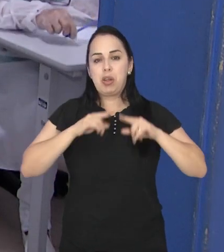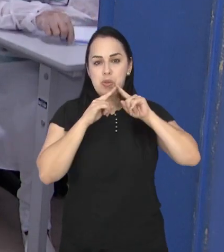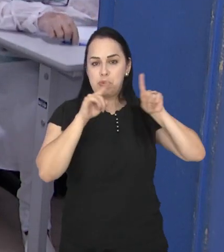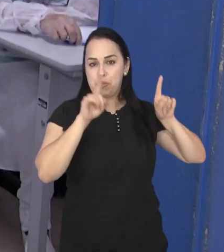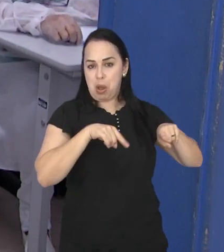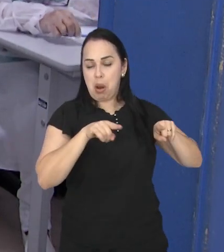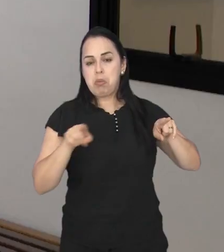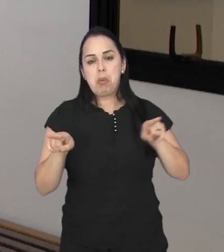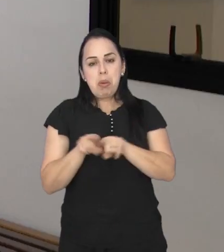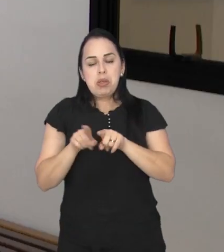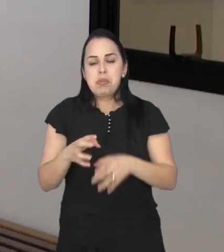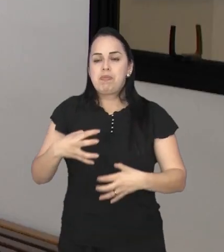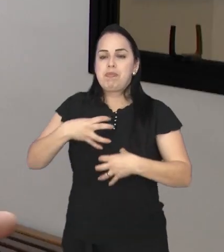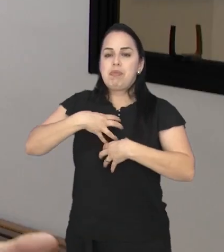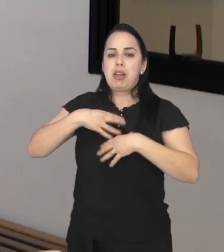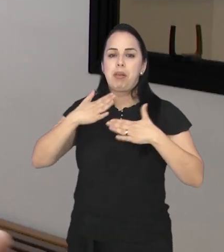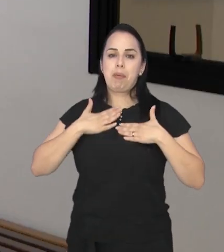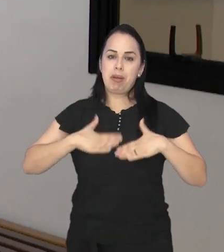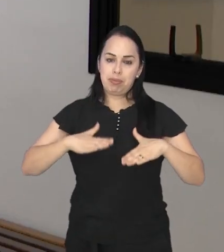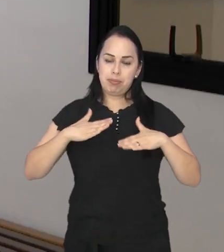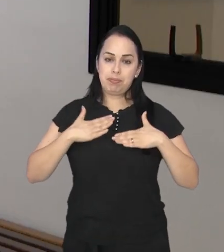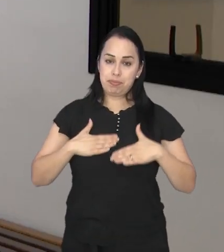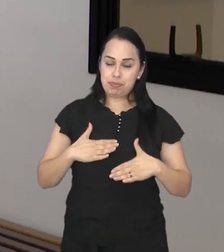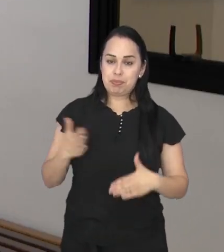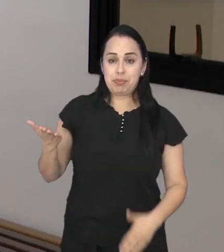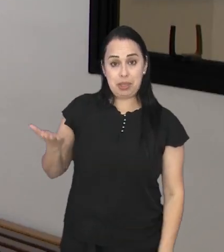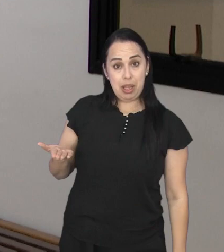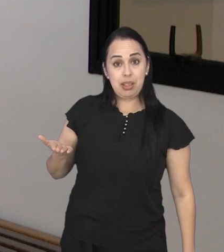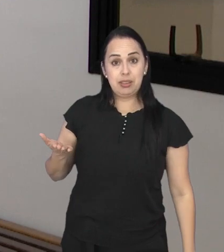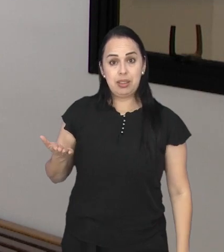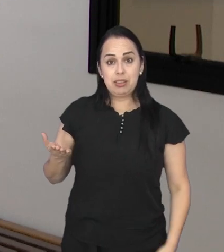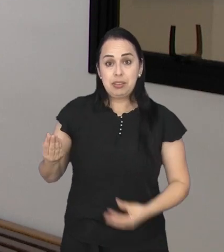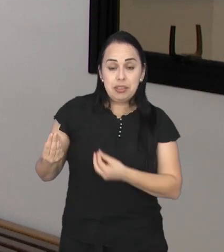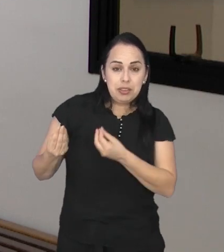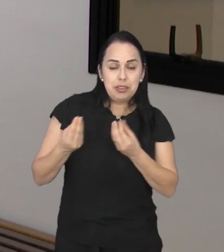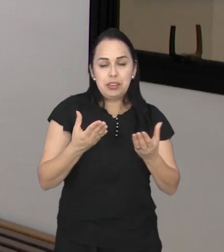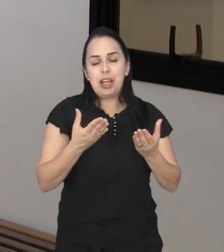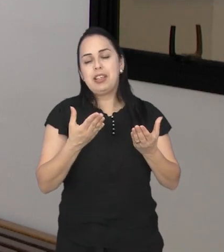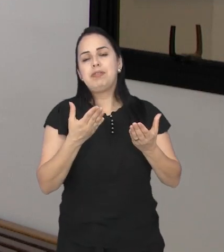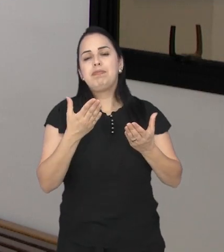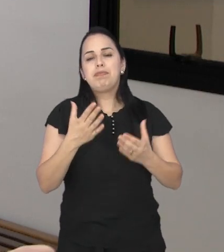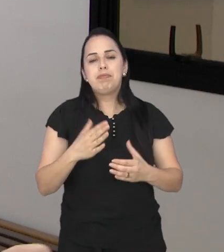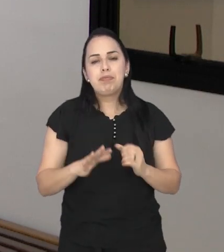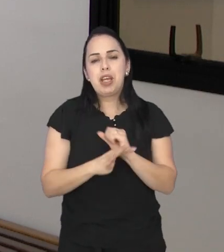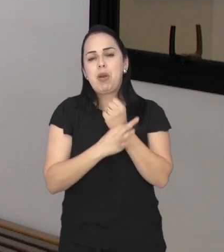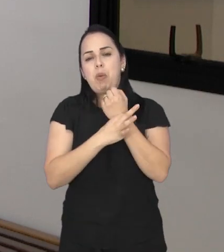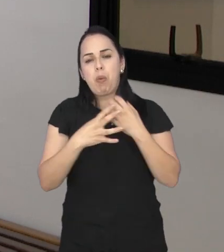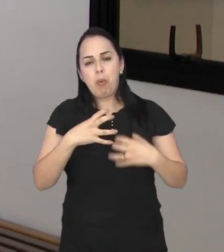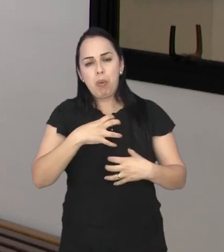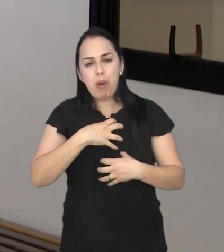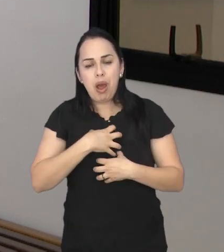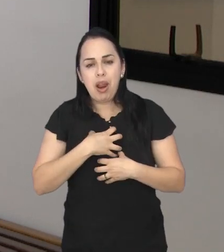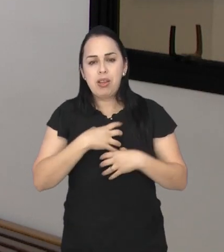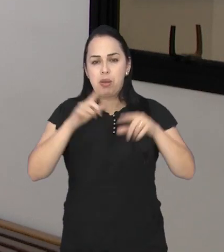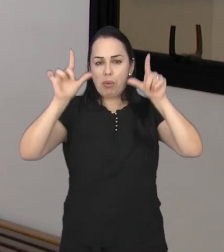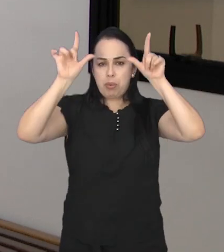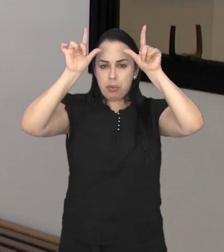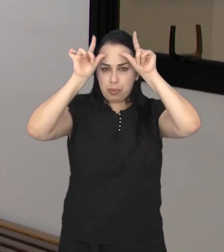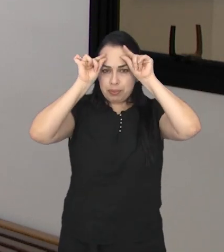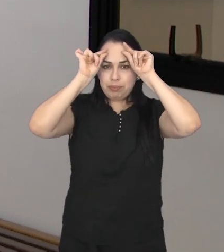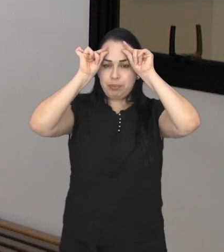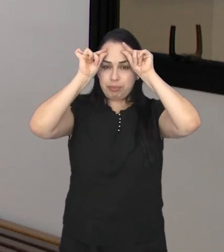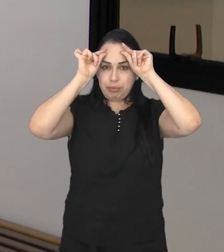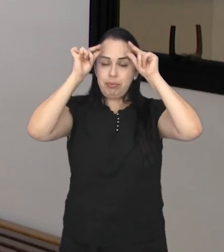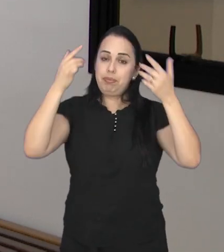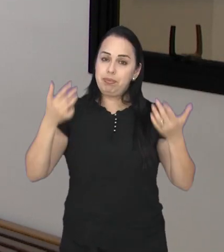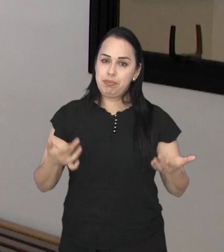profissionais. A guarda municipal, ela traz mais segurança aos funcionários, mais segurança aos